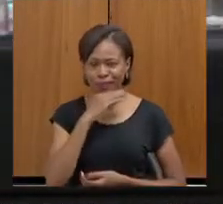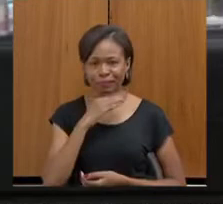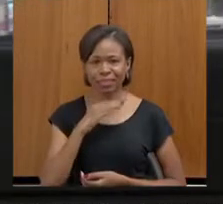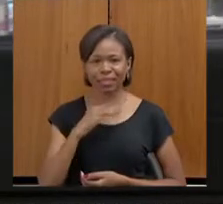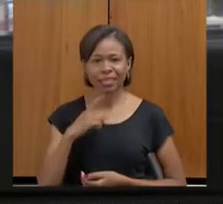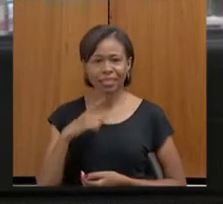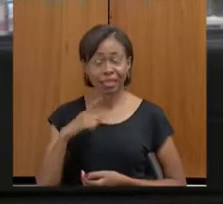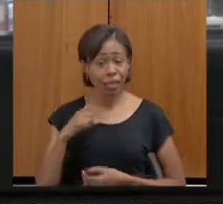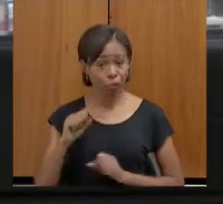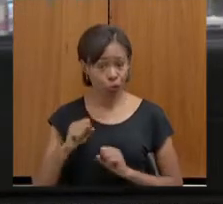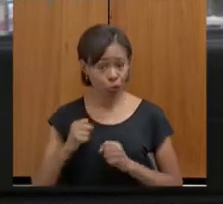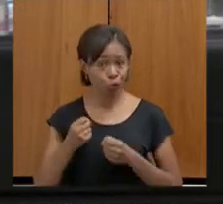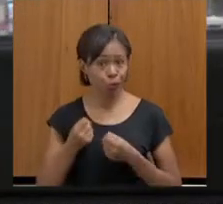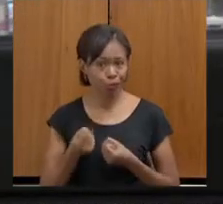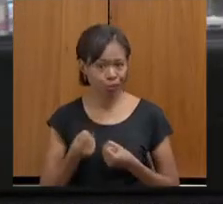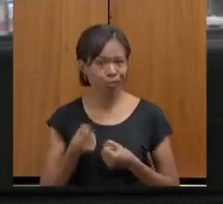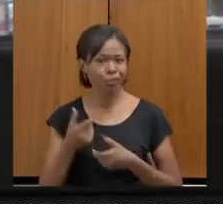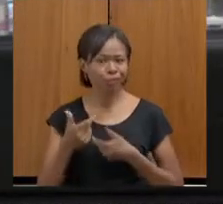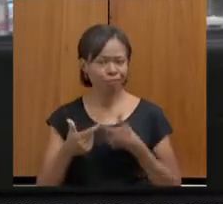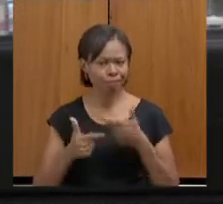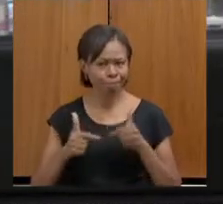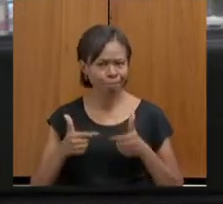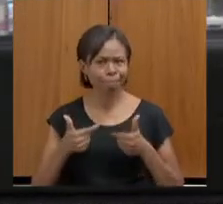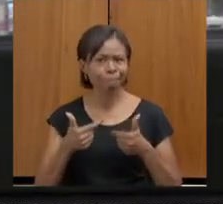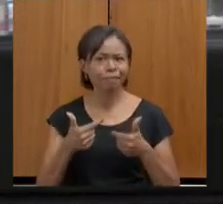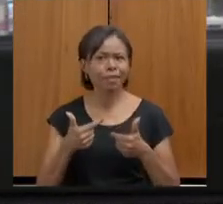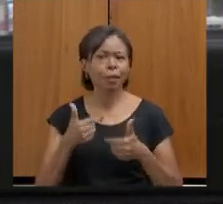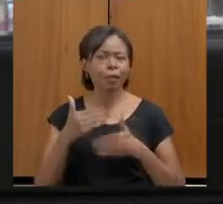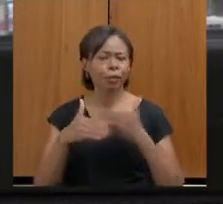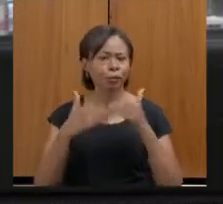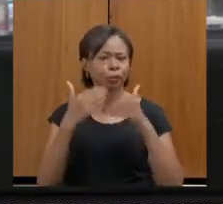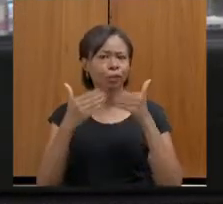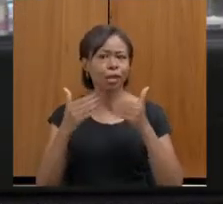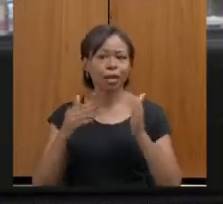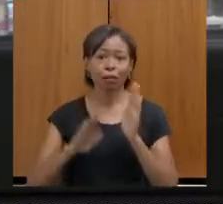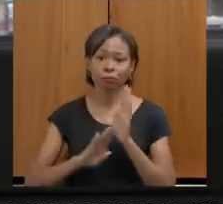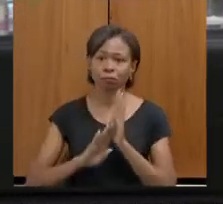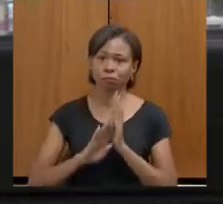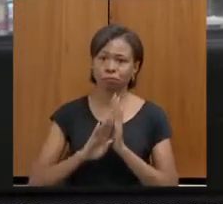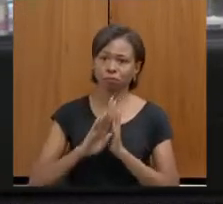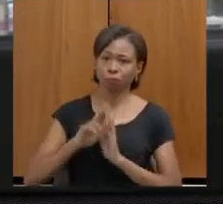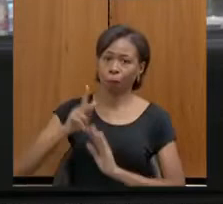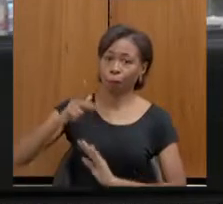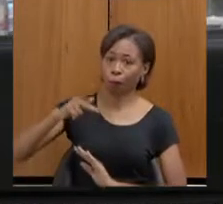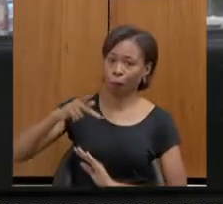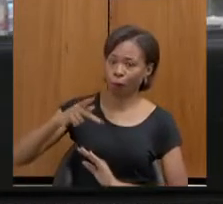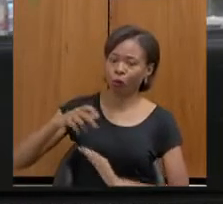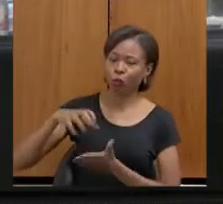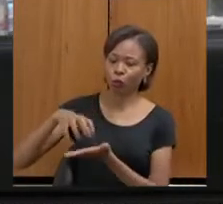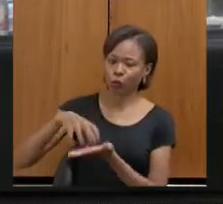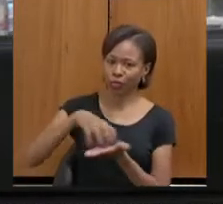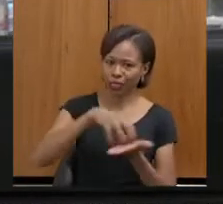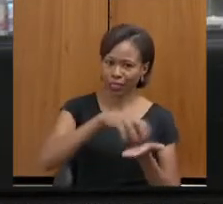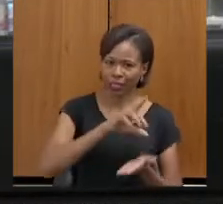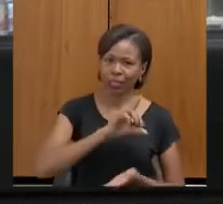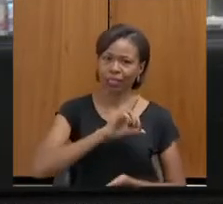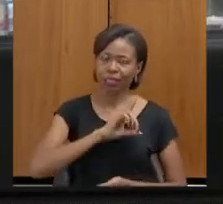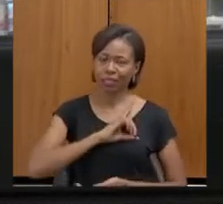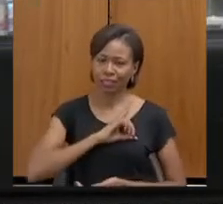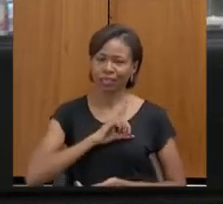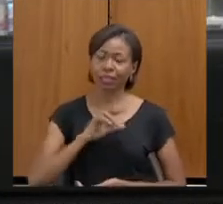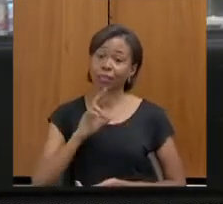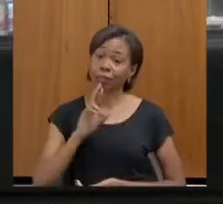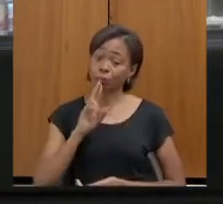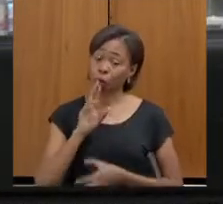esforços para melhoria da classificação das delegacias, que trazem um resultado importante